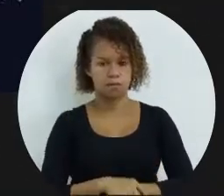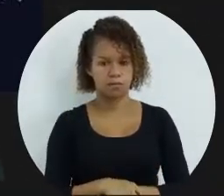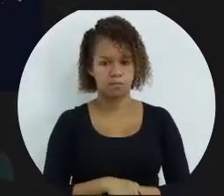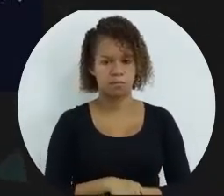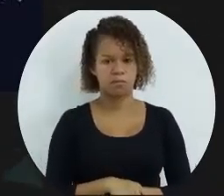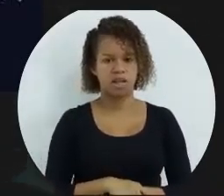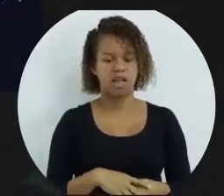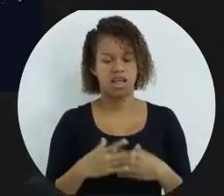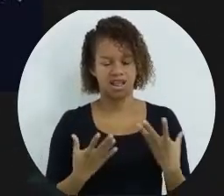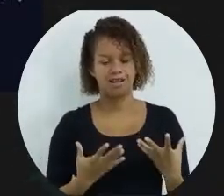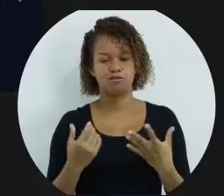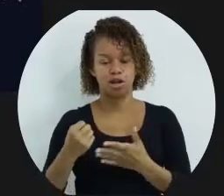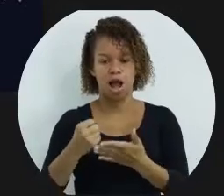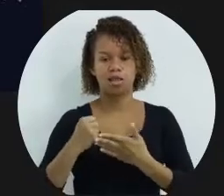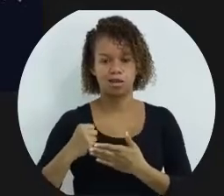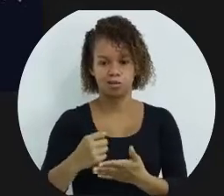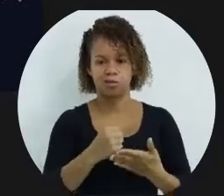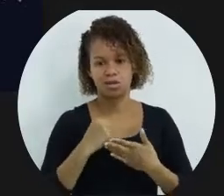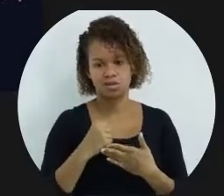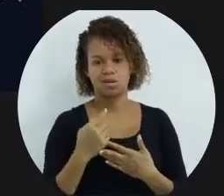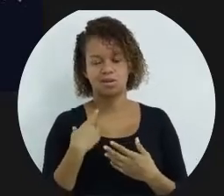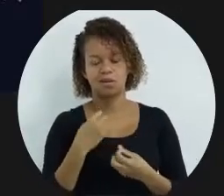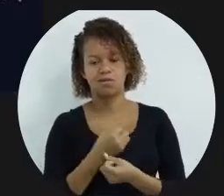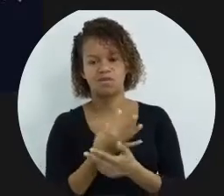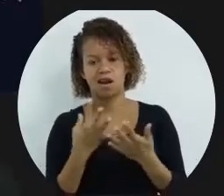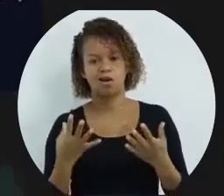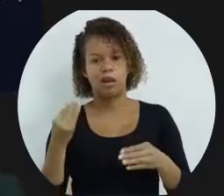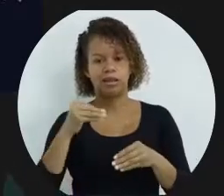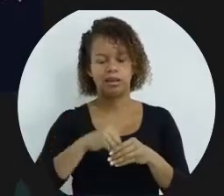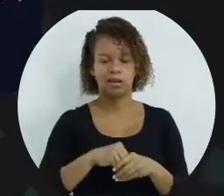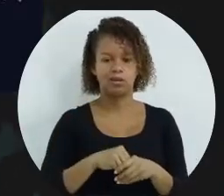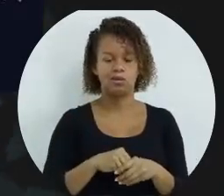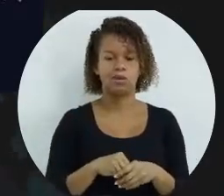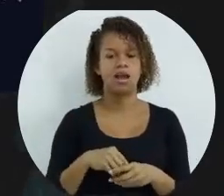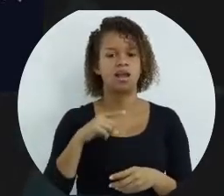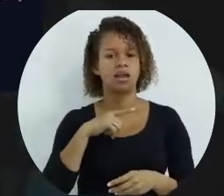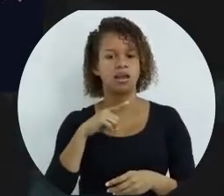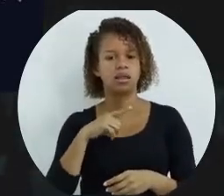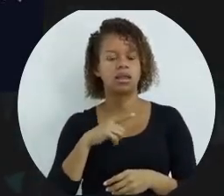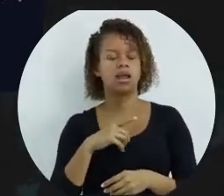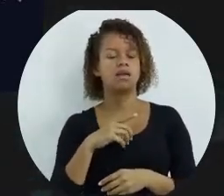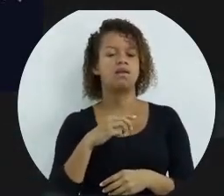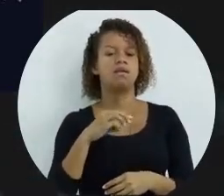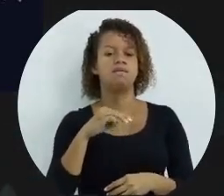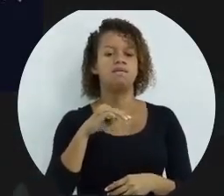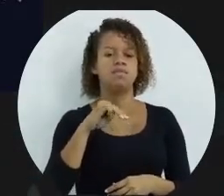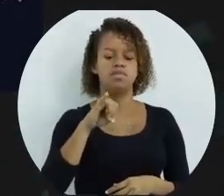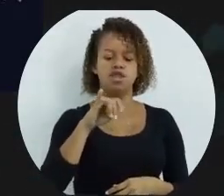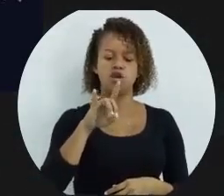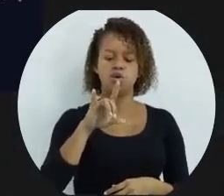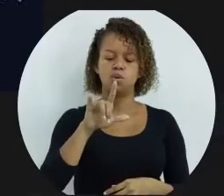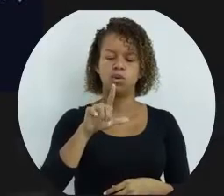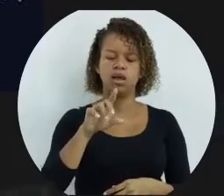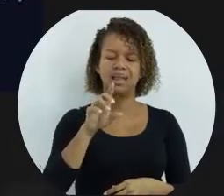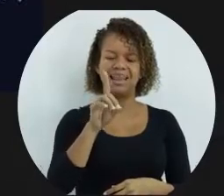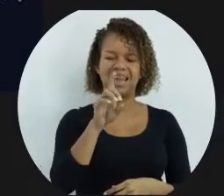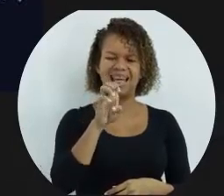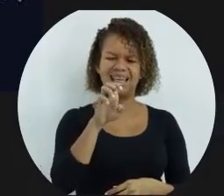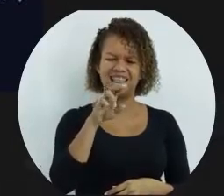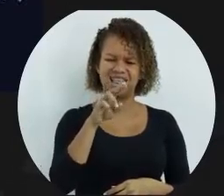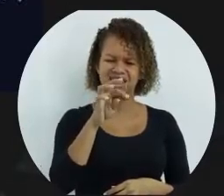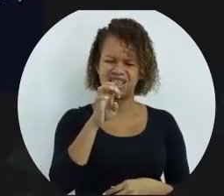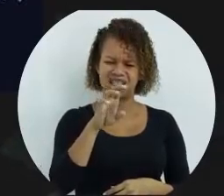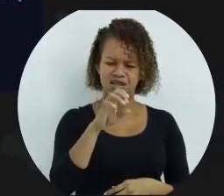que tem um símbolo de atribuição, então a gente está colocando um valor dentro dela, que tem new date. Esse new date é como se fosse